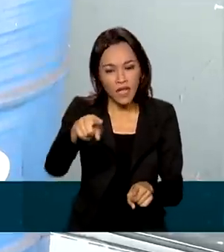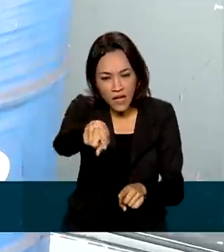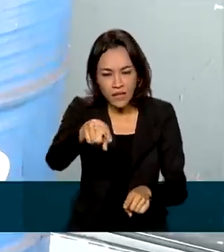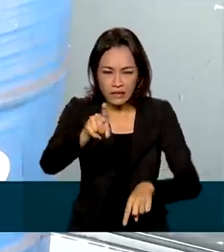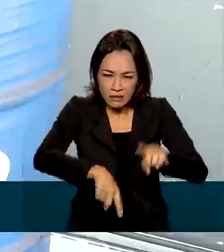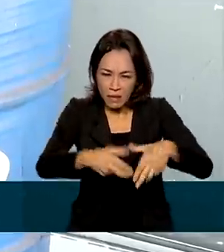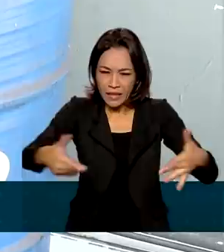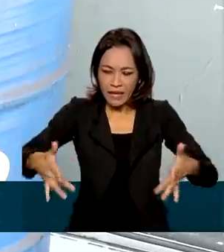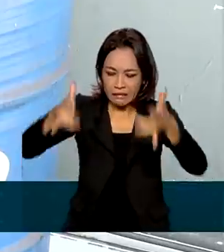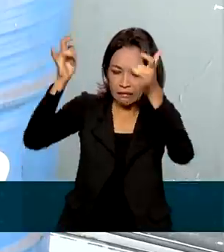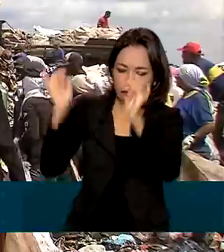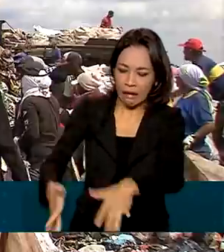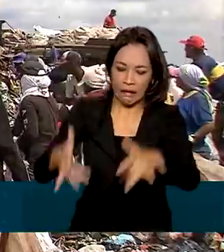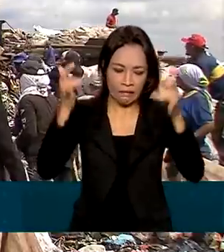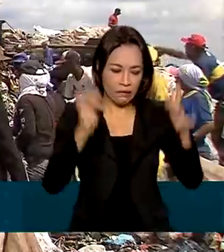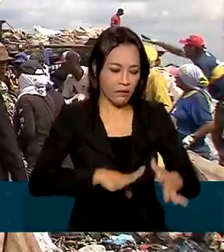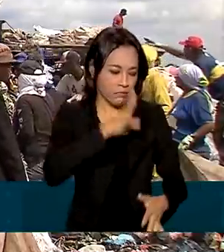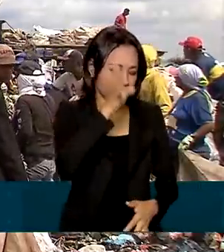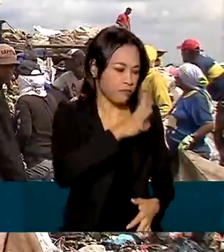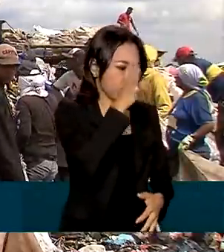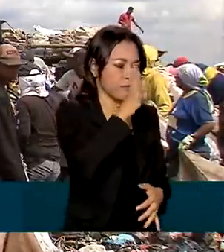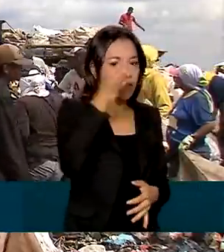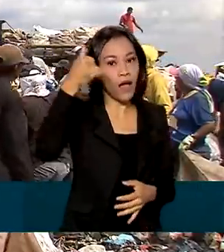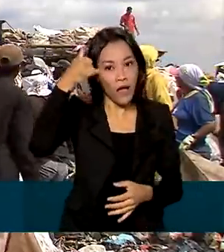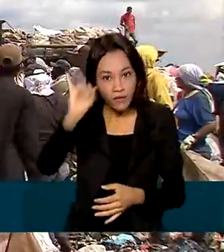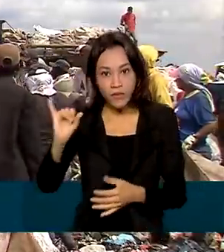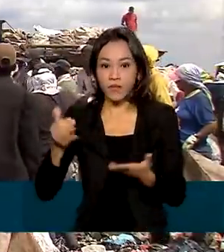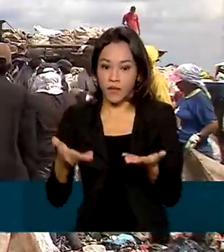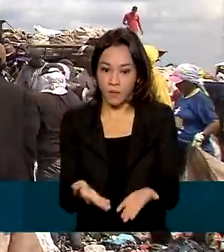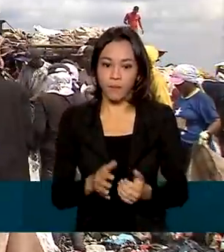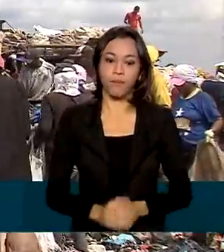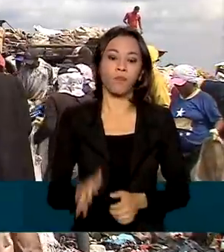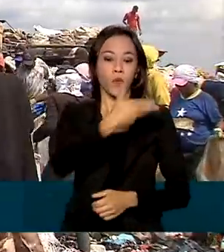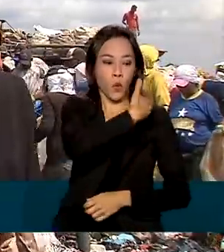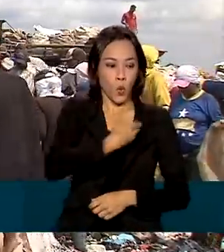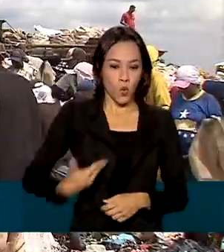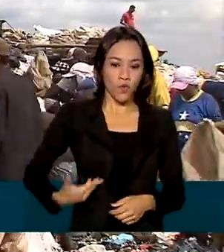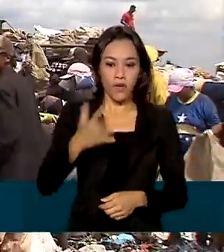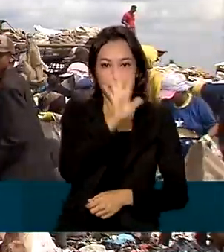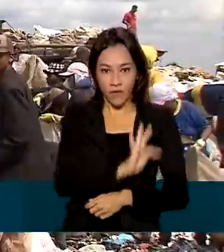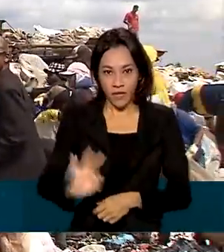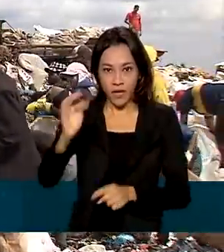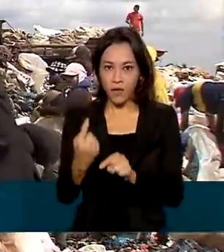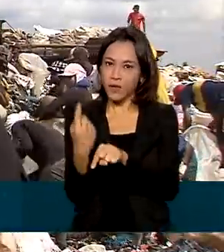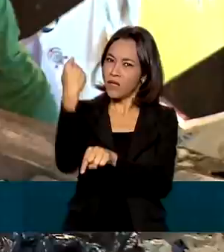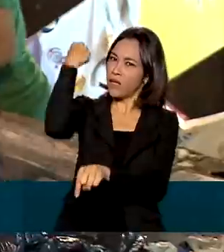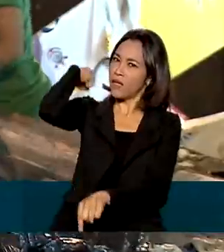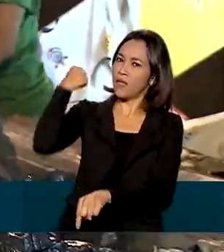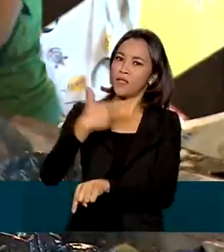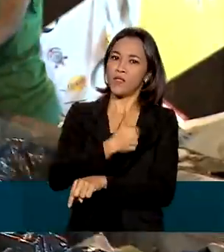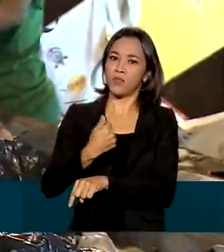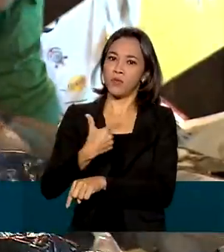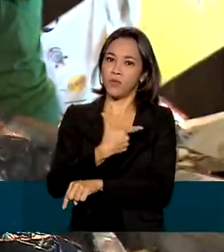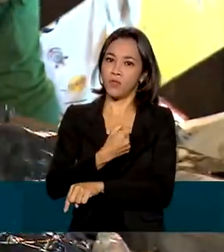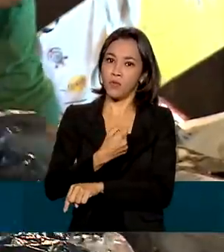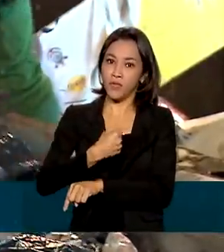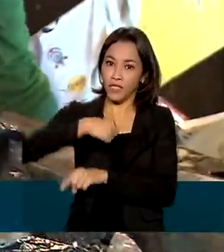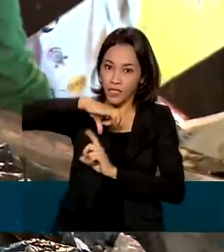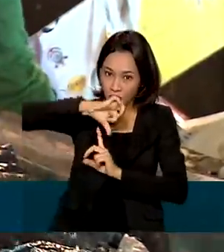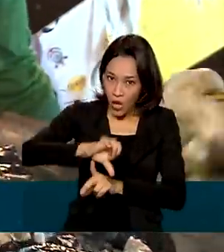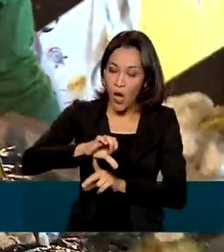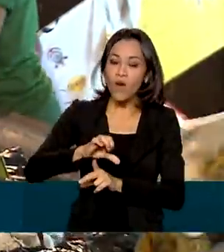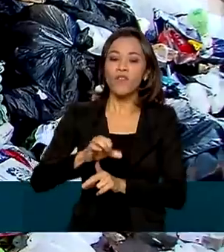materiais em locais inadequados. O governo federal mantém desde 2019 o programa Lixão Zero, para incentivar a